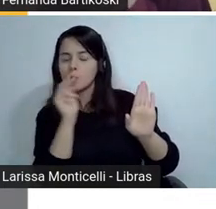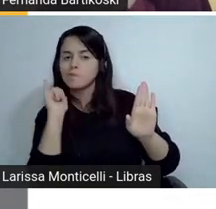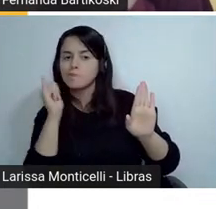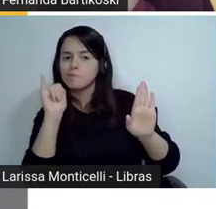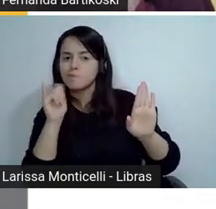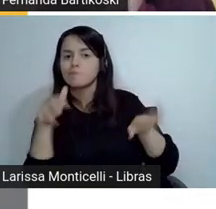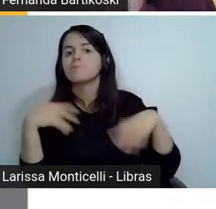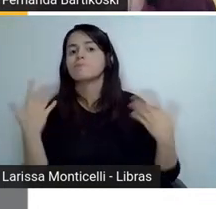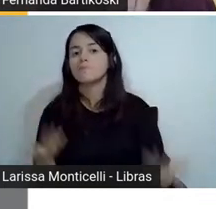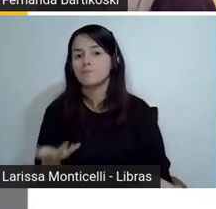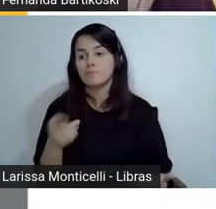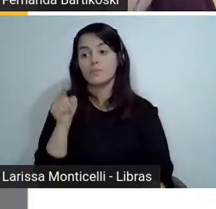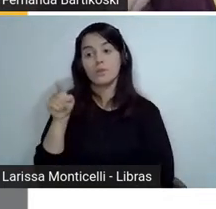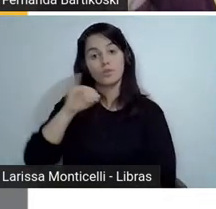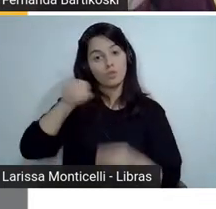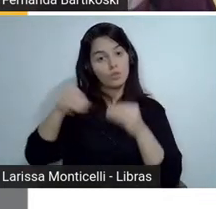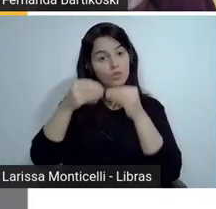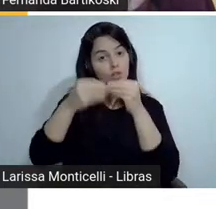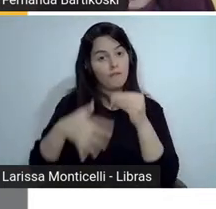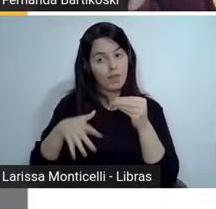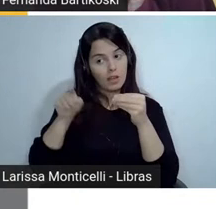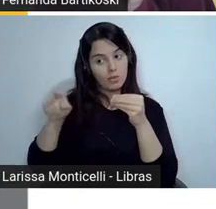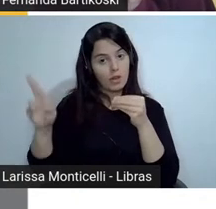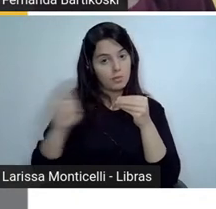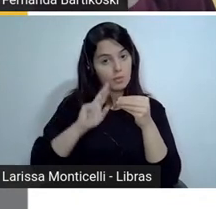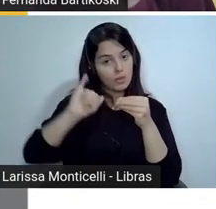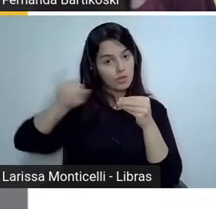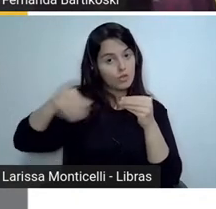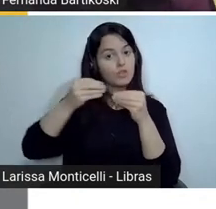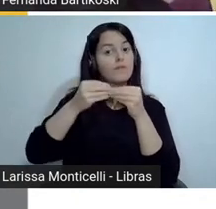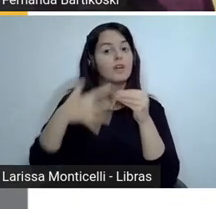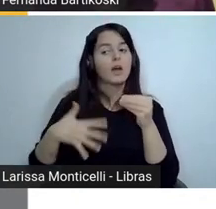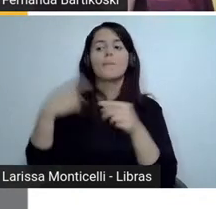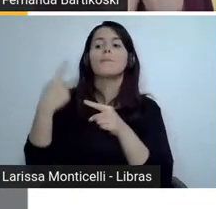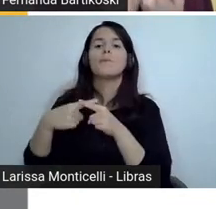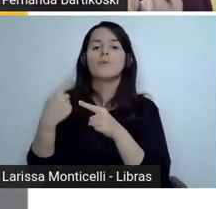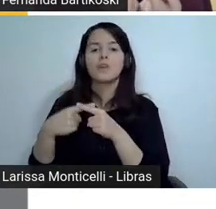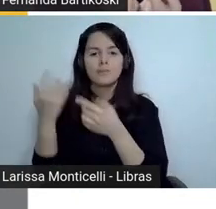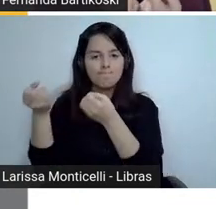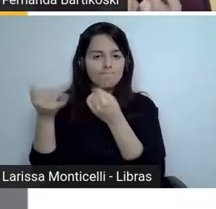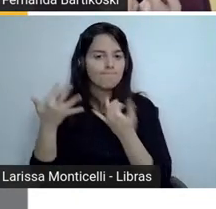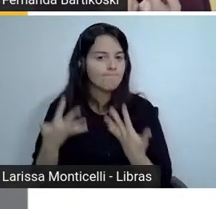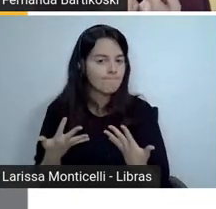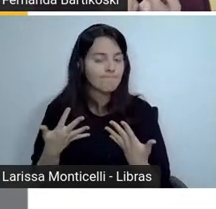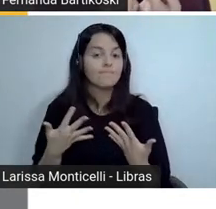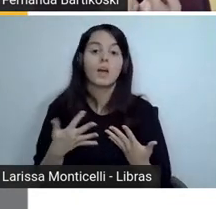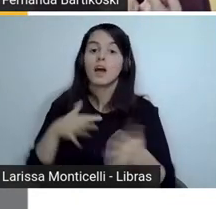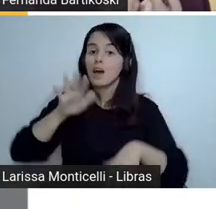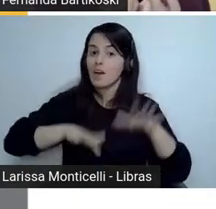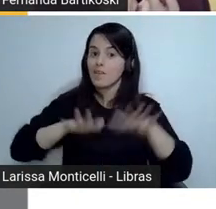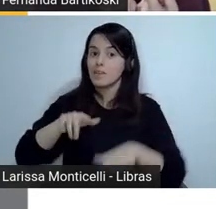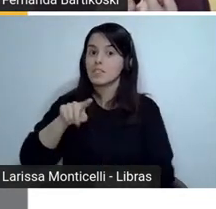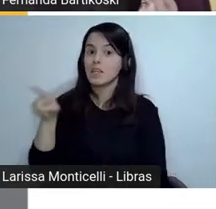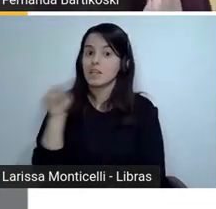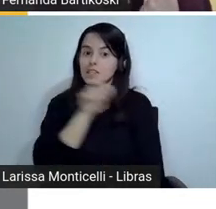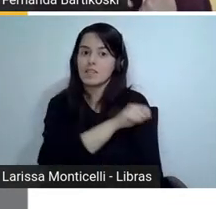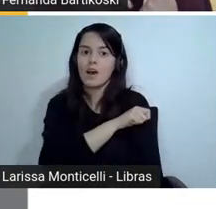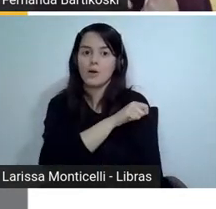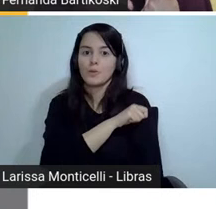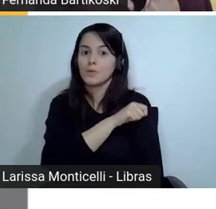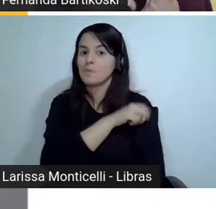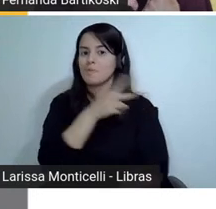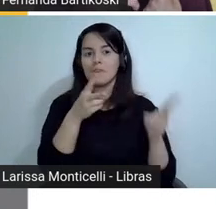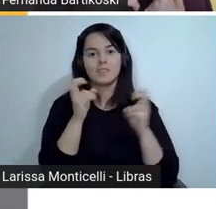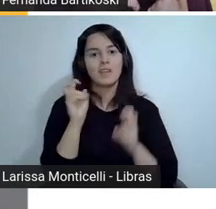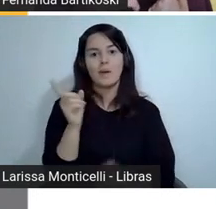fiz esse comentário porque às vezes os alunos pode passar despercebido para os alunos que ele é um